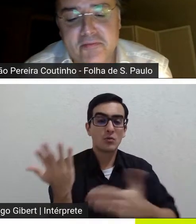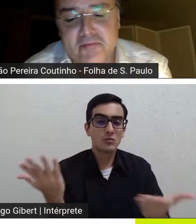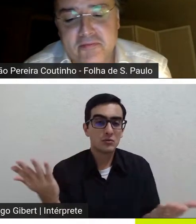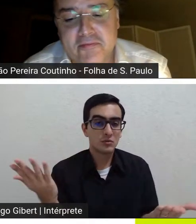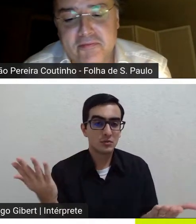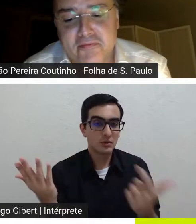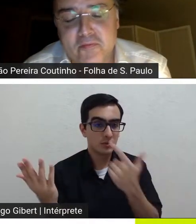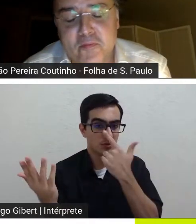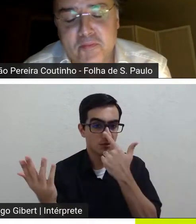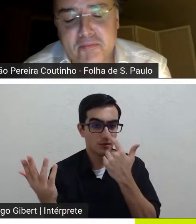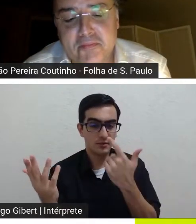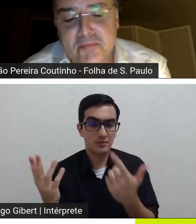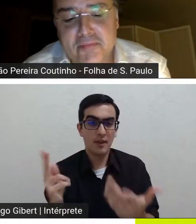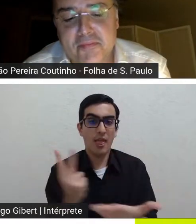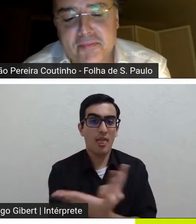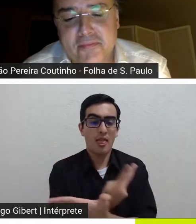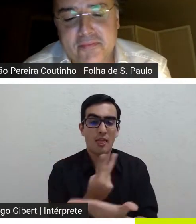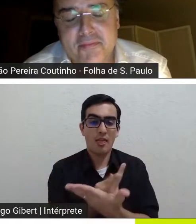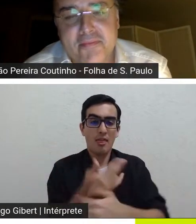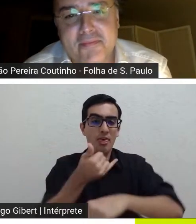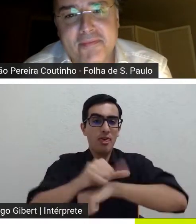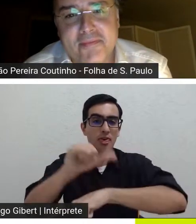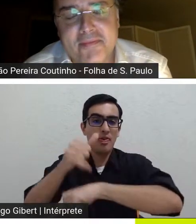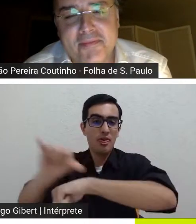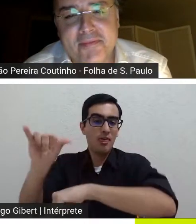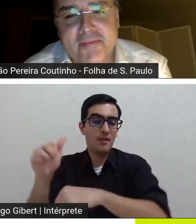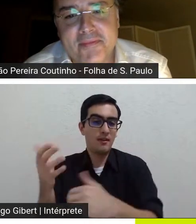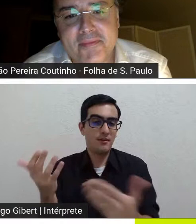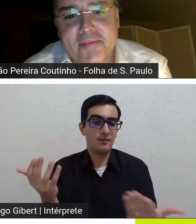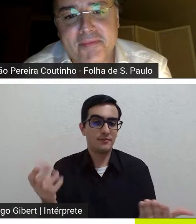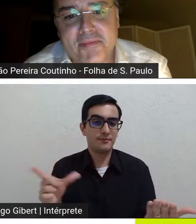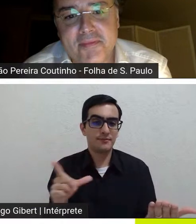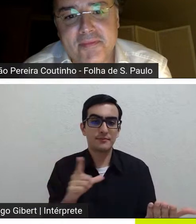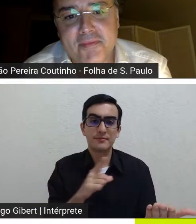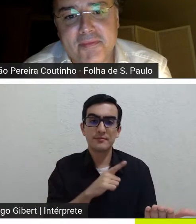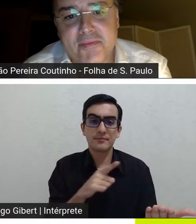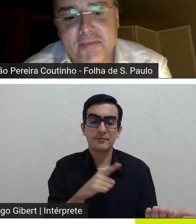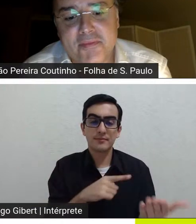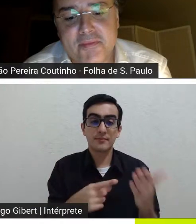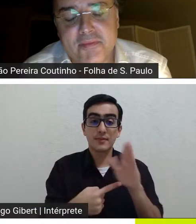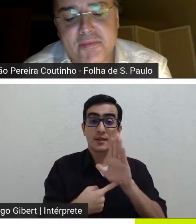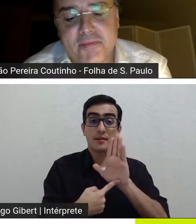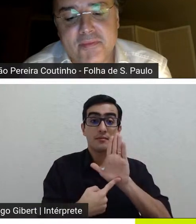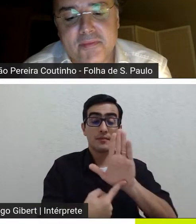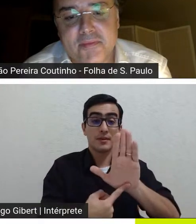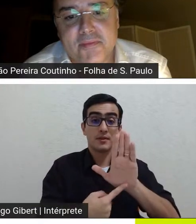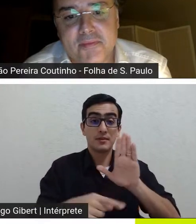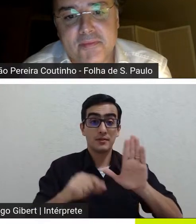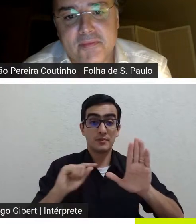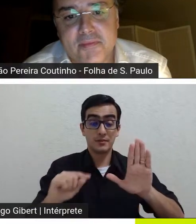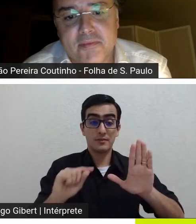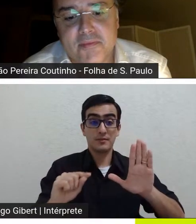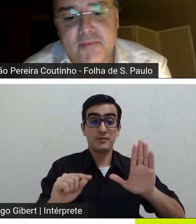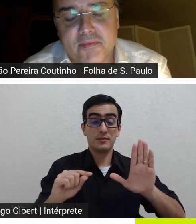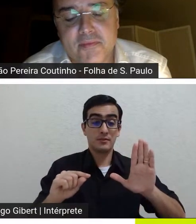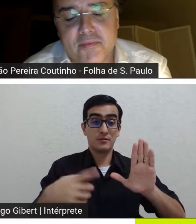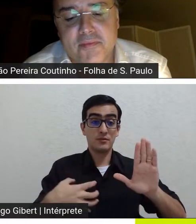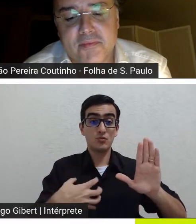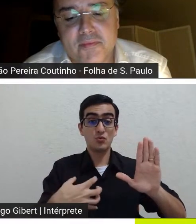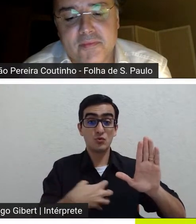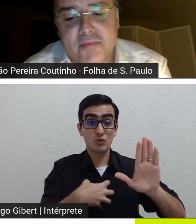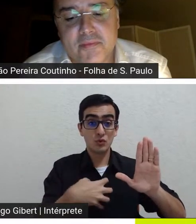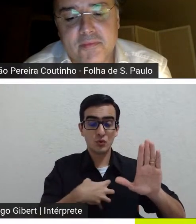apronta eu acho que é emblemático de um tipo de funcionamento de